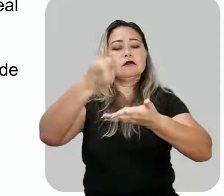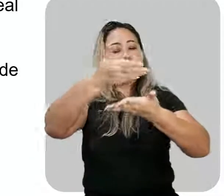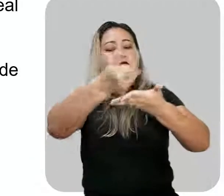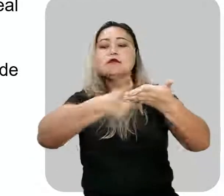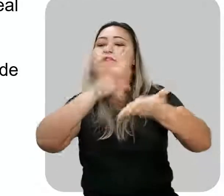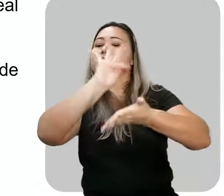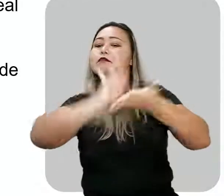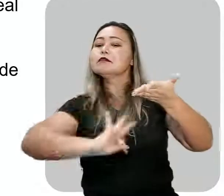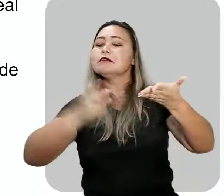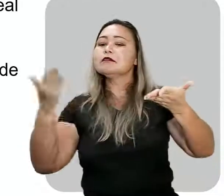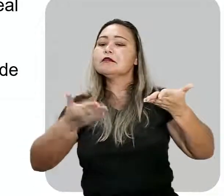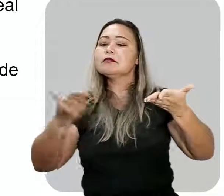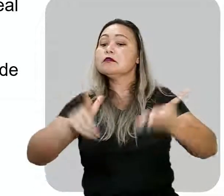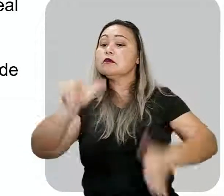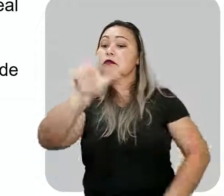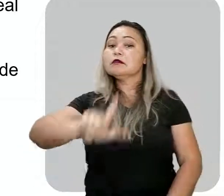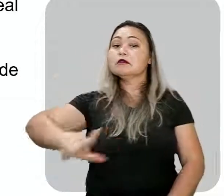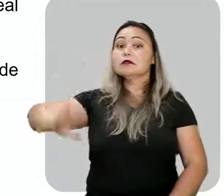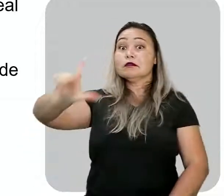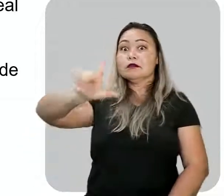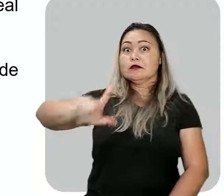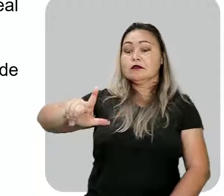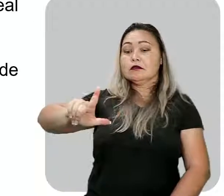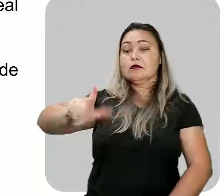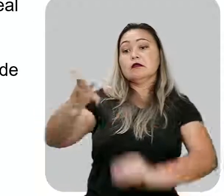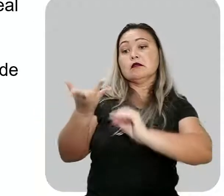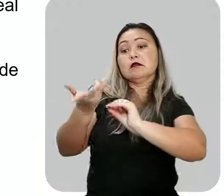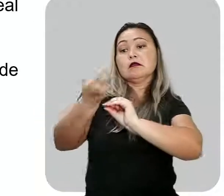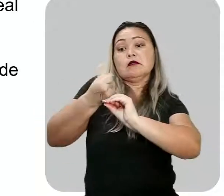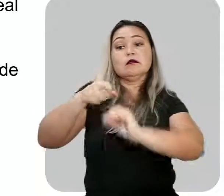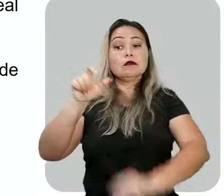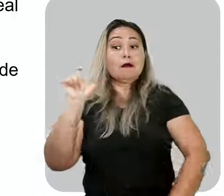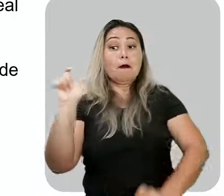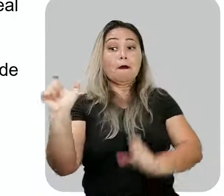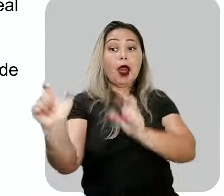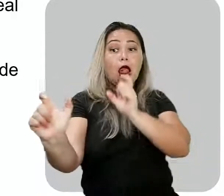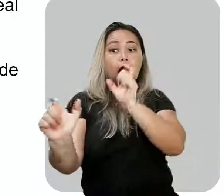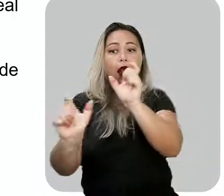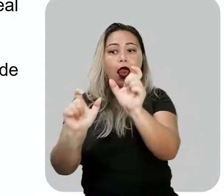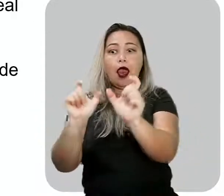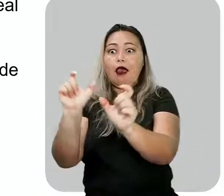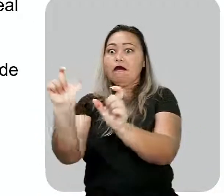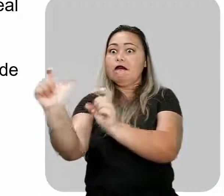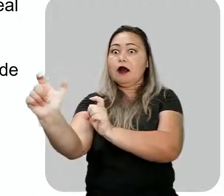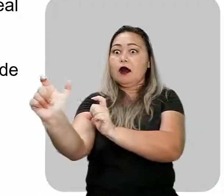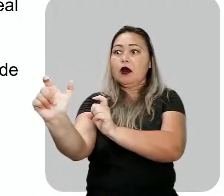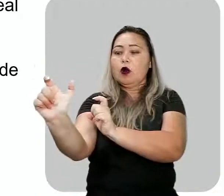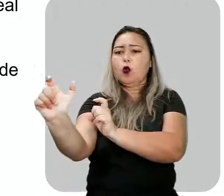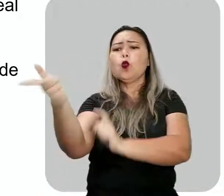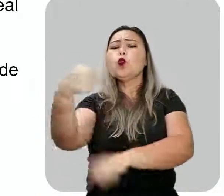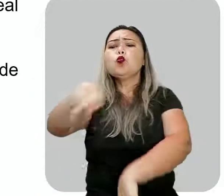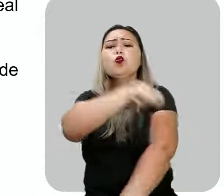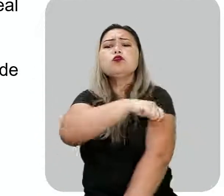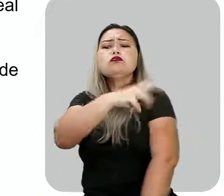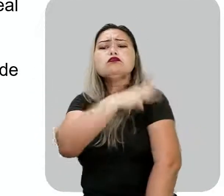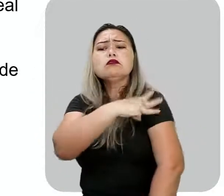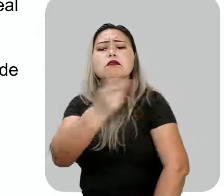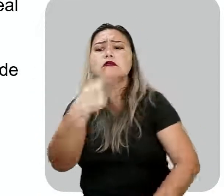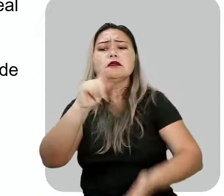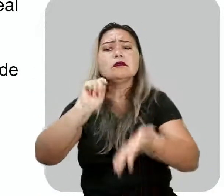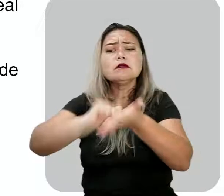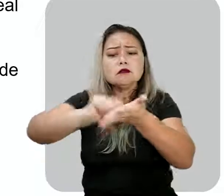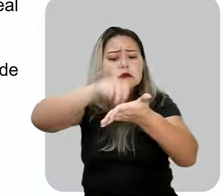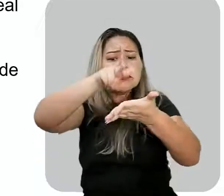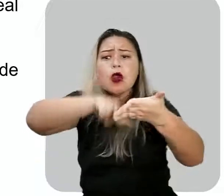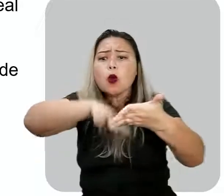atual. Literatura, a arte das palavras. Aluna terceirão, vamos aí